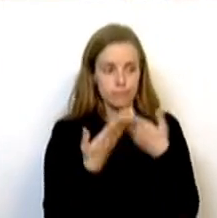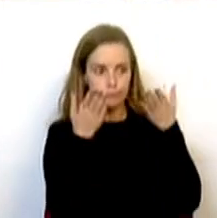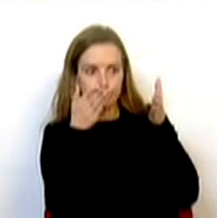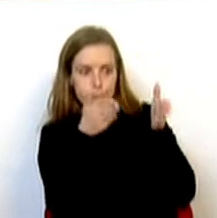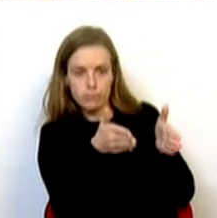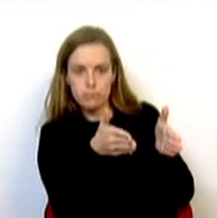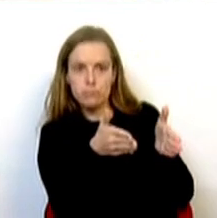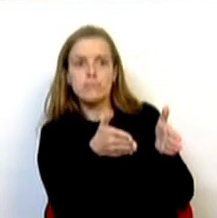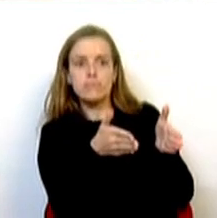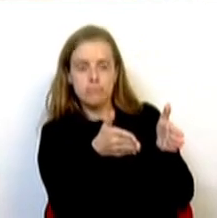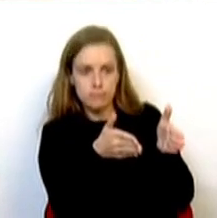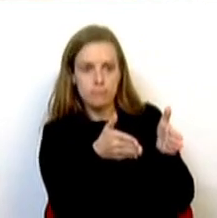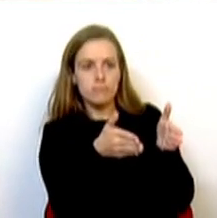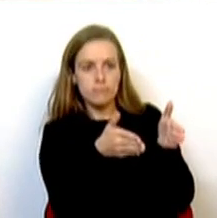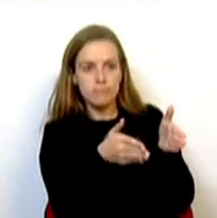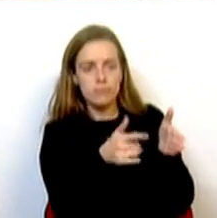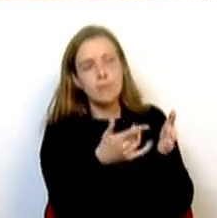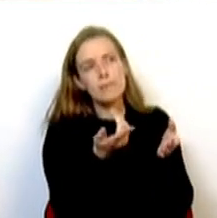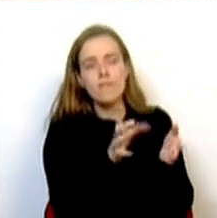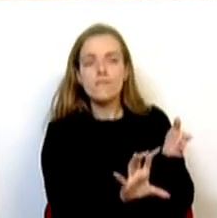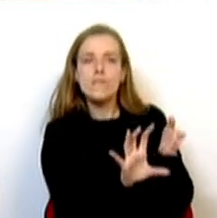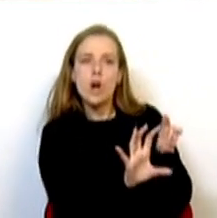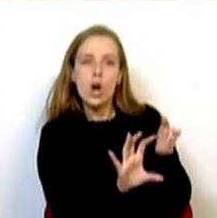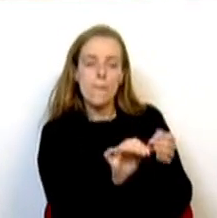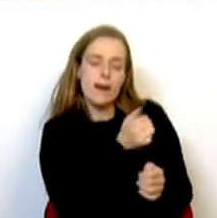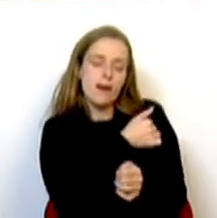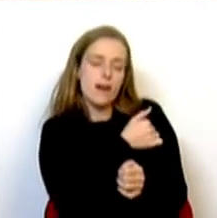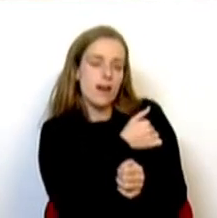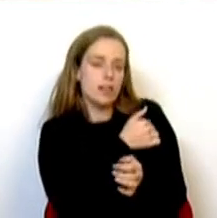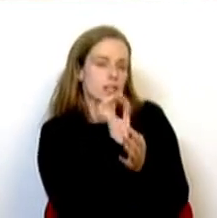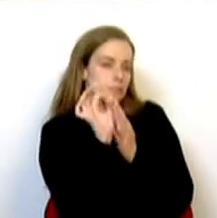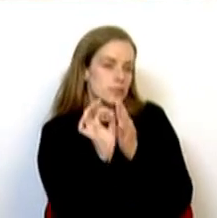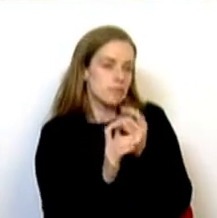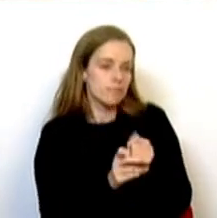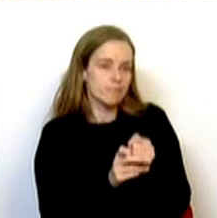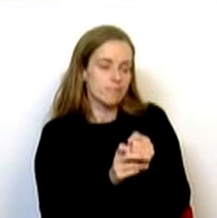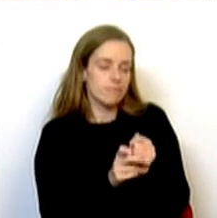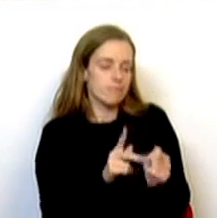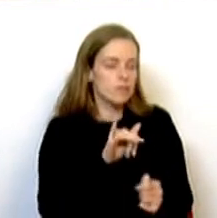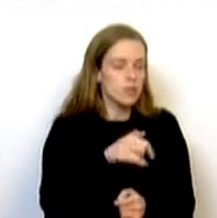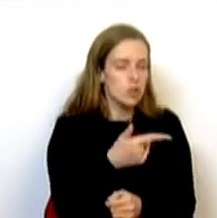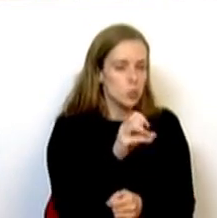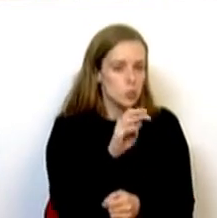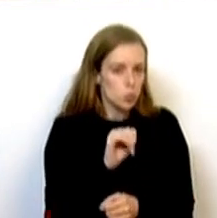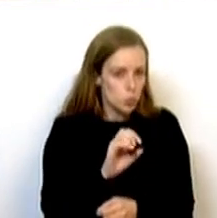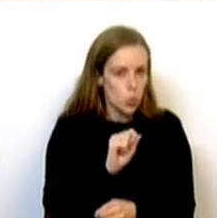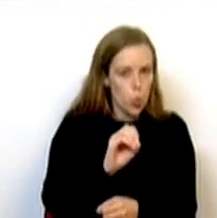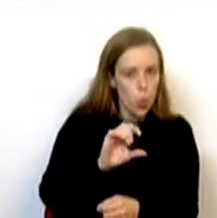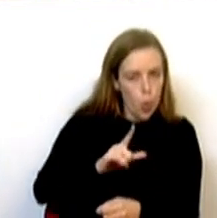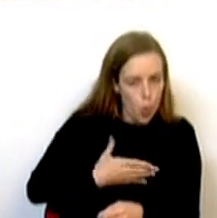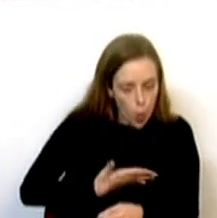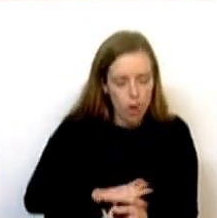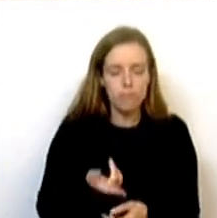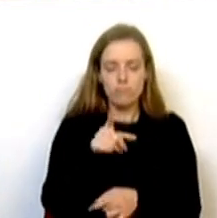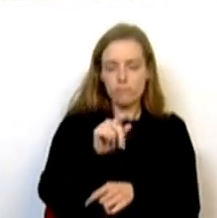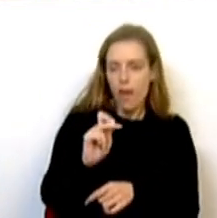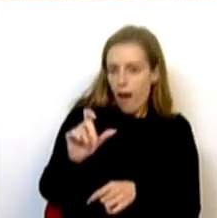espécie de habitação, a um tipo de habitação. Os vistos gold, o alojamento local, que foi tão